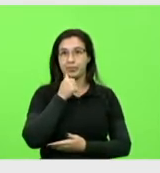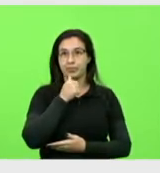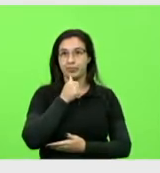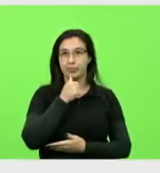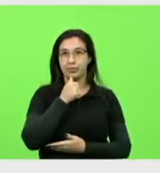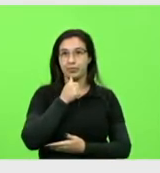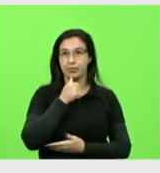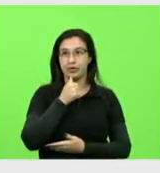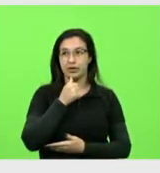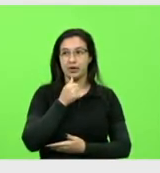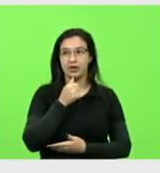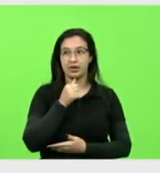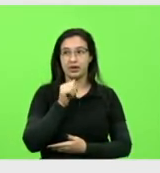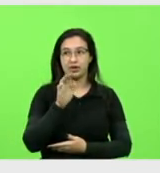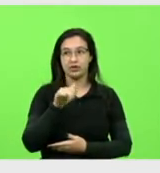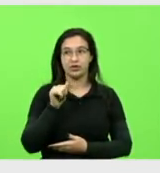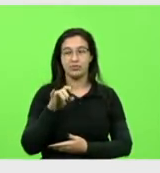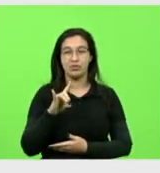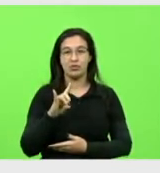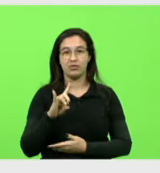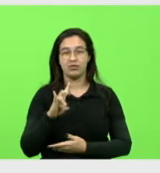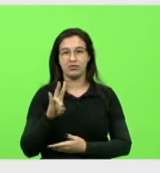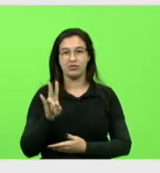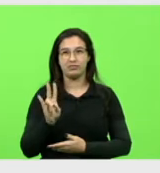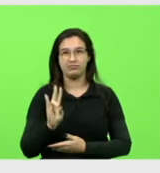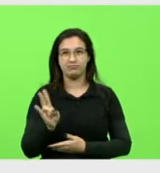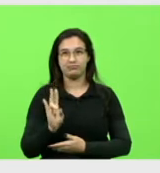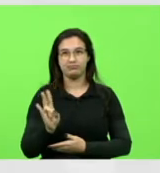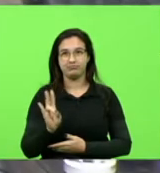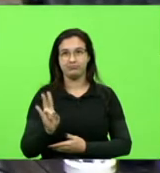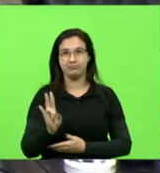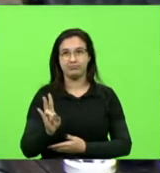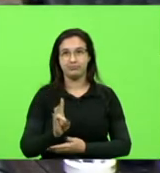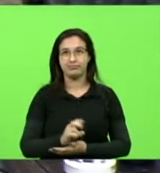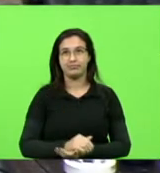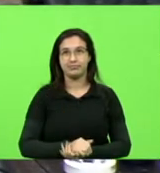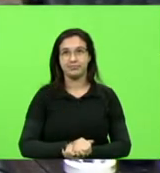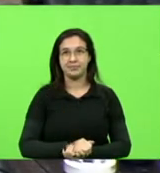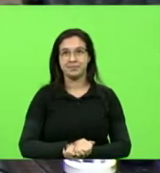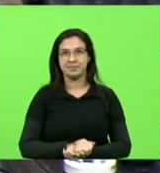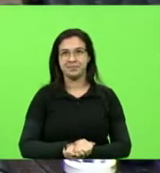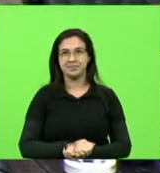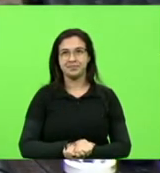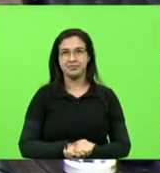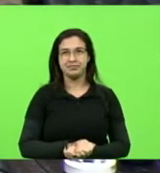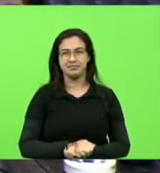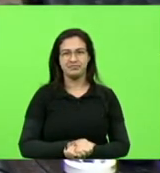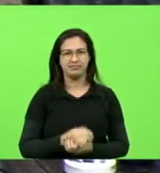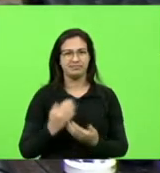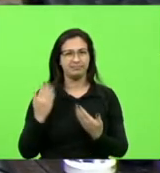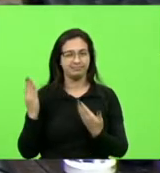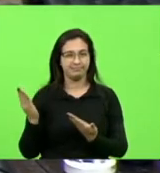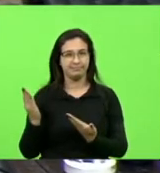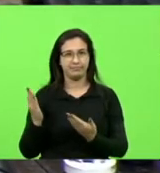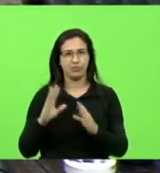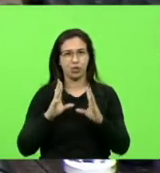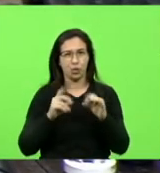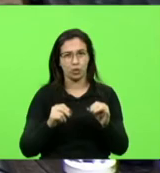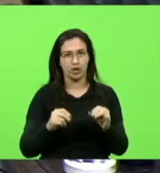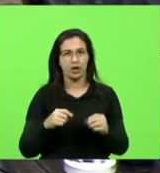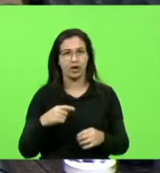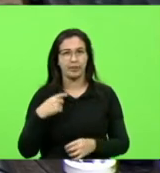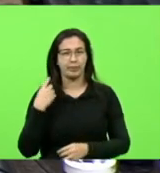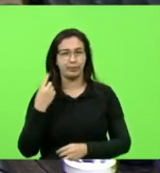consultor jurídico. Pode tirar a imagem. Então, isso aí, por toda a política de